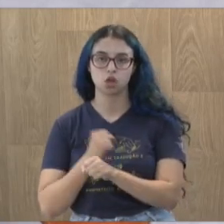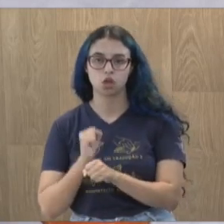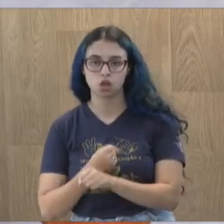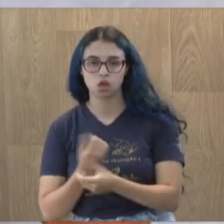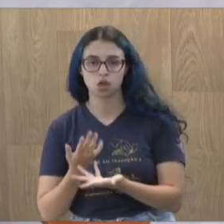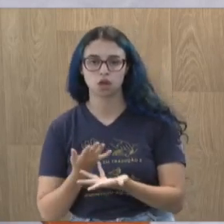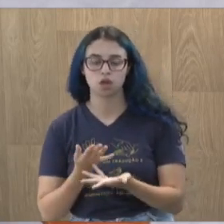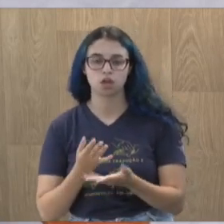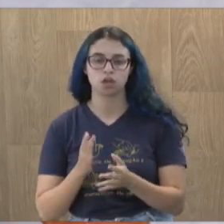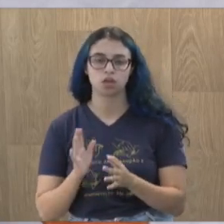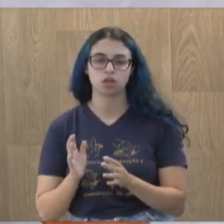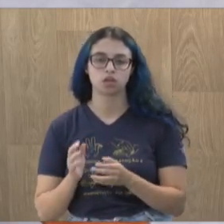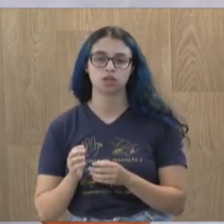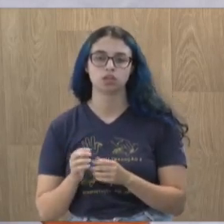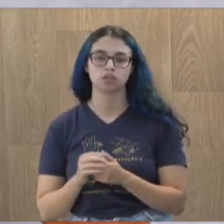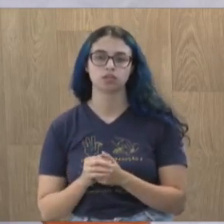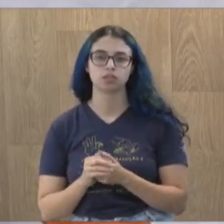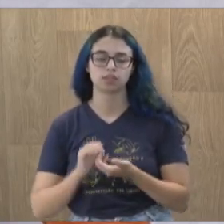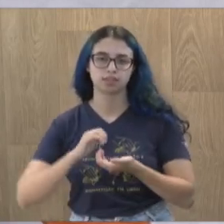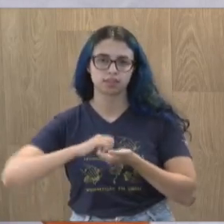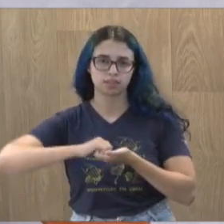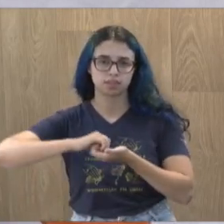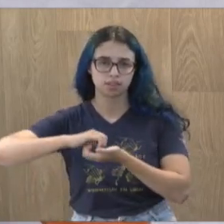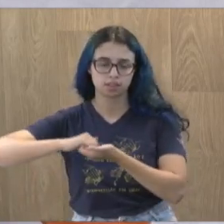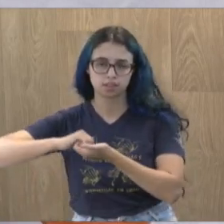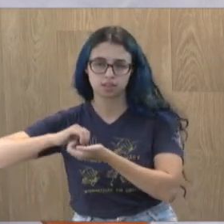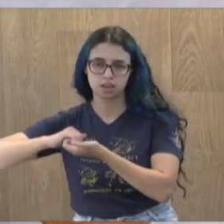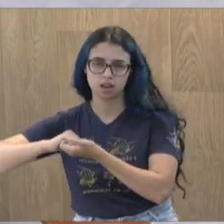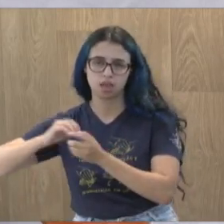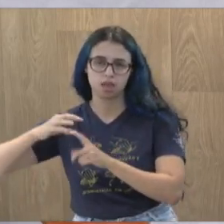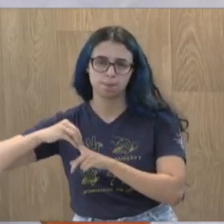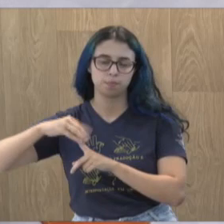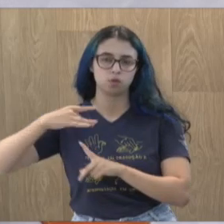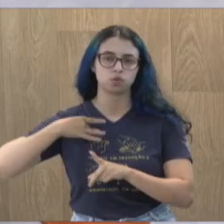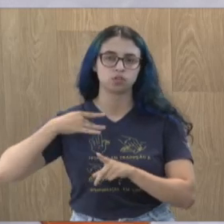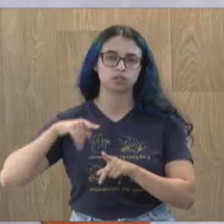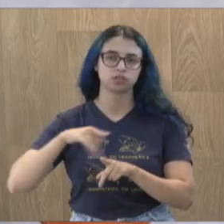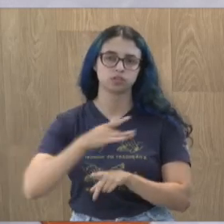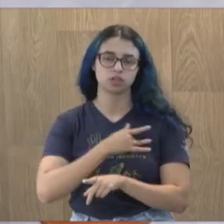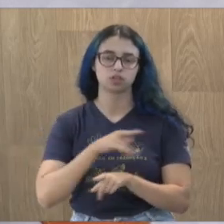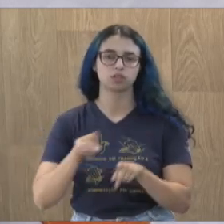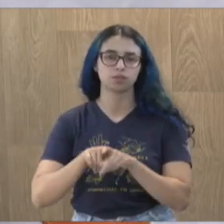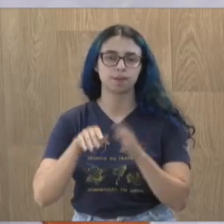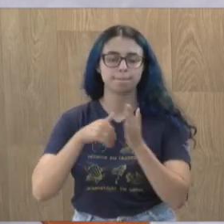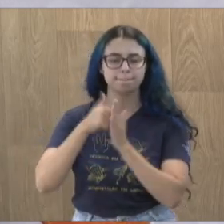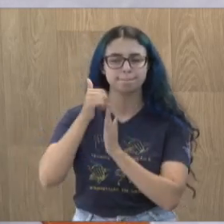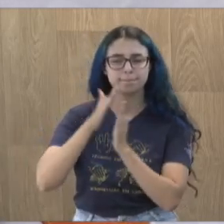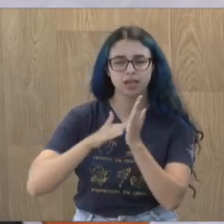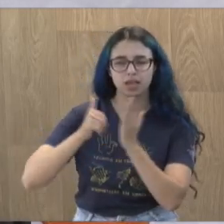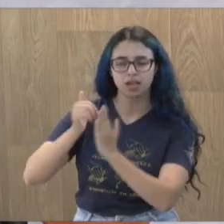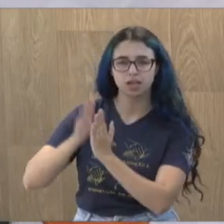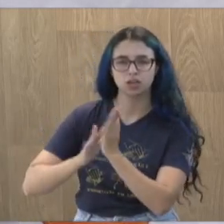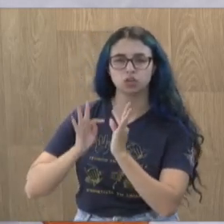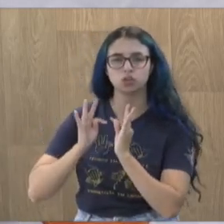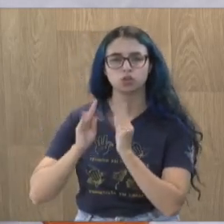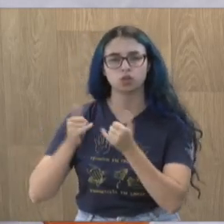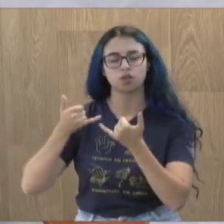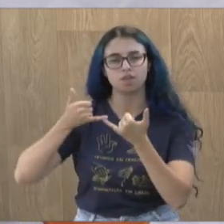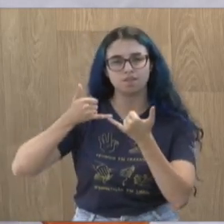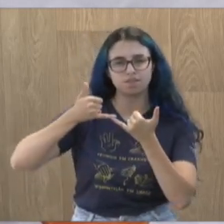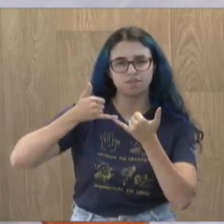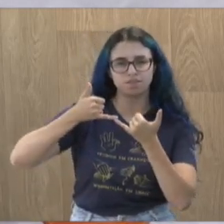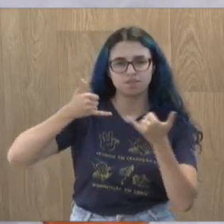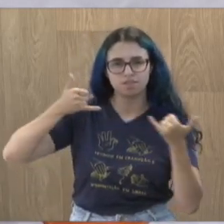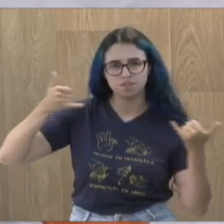substituição da cobertura, no telhado do Poço Saúde de São José, toda a pintura do Poço Saúde de São José, aquelas fiações expostas,